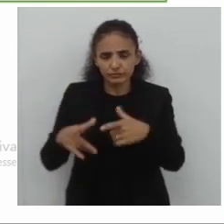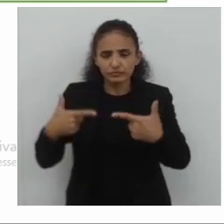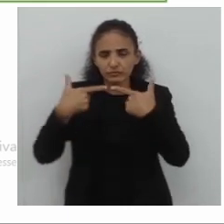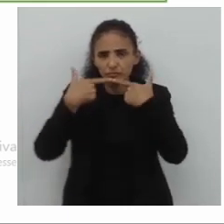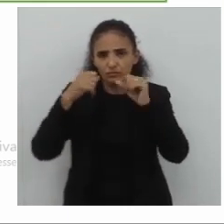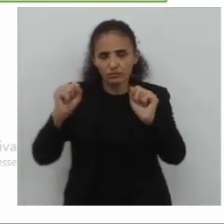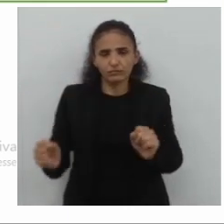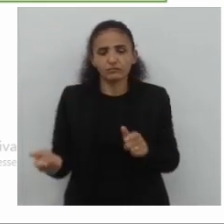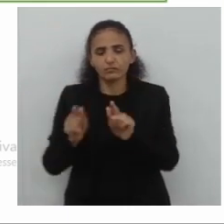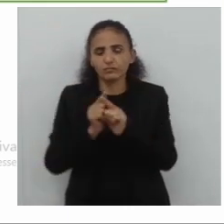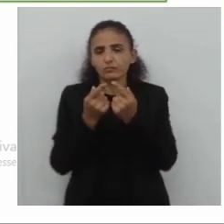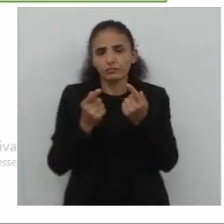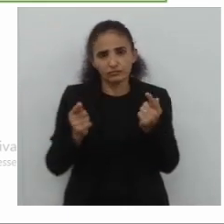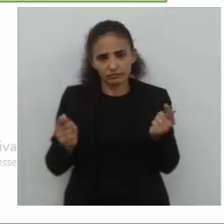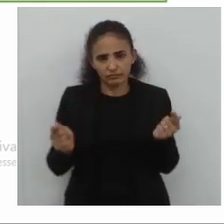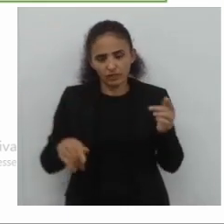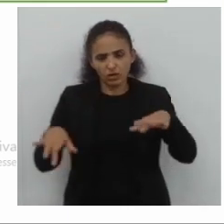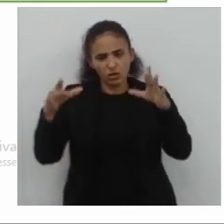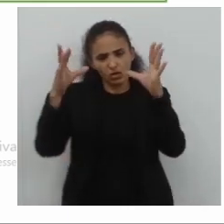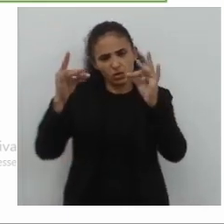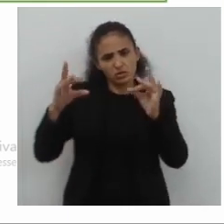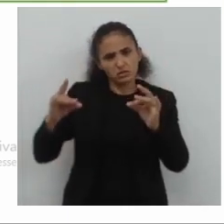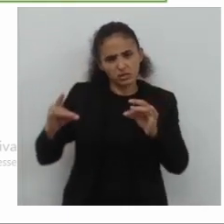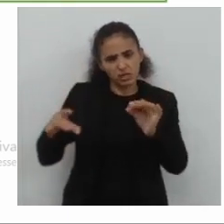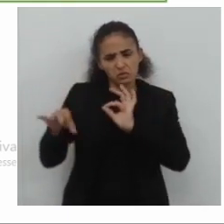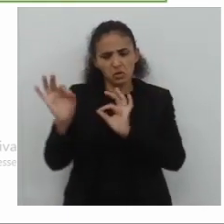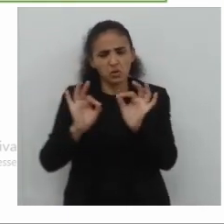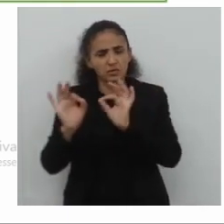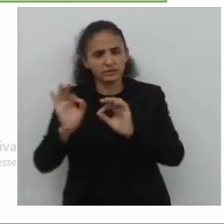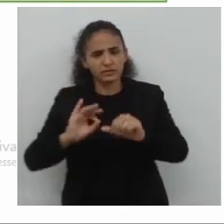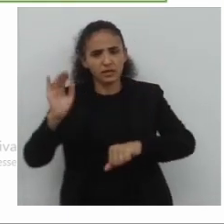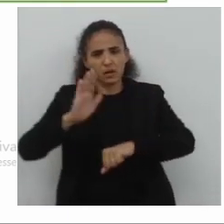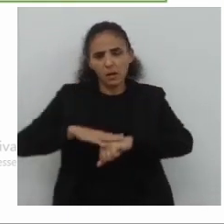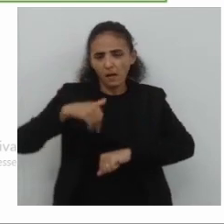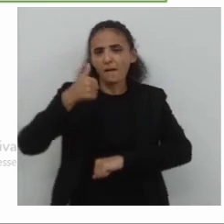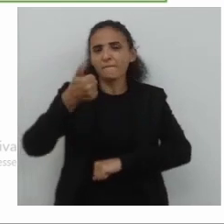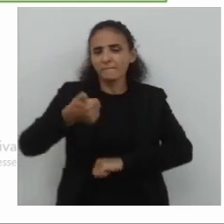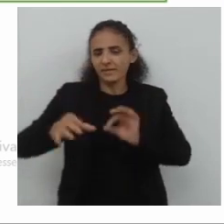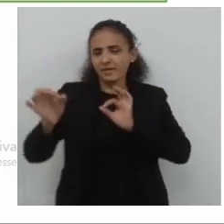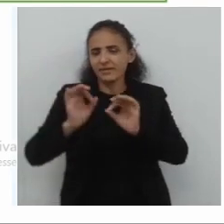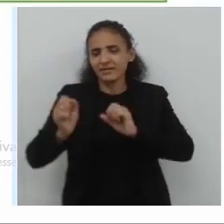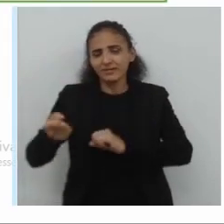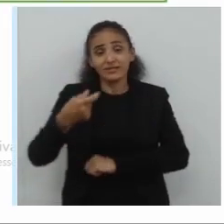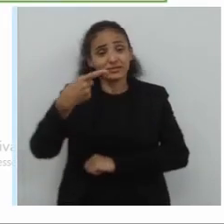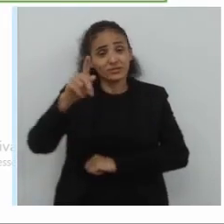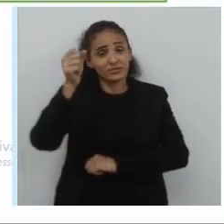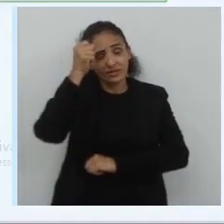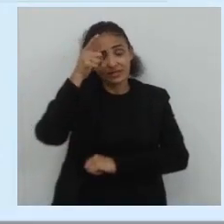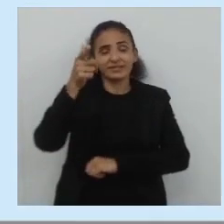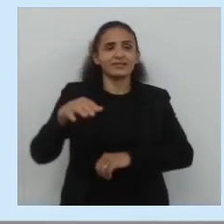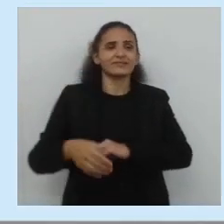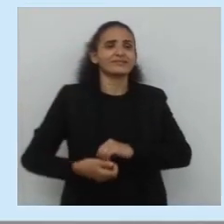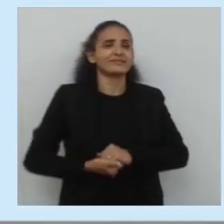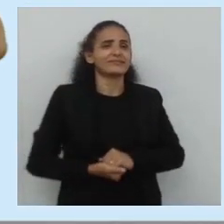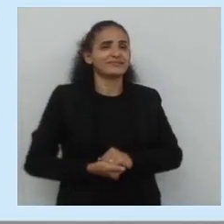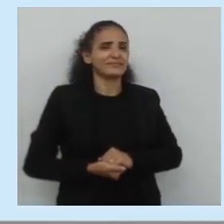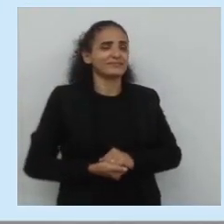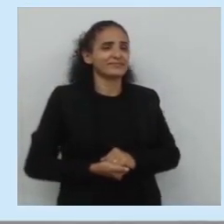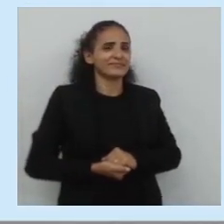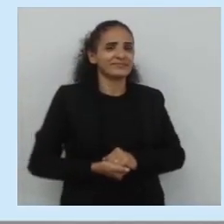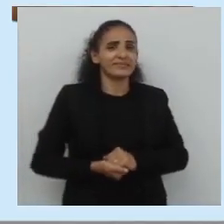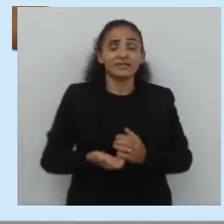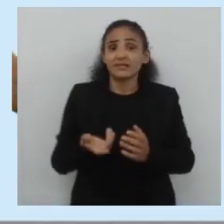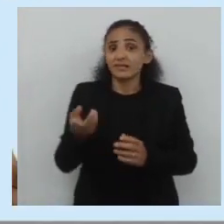outros aspectos gramaticais e estilísticos, melhorar a organização e a exposição das ideias. Cortando para mim,